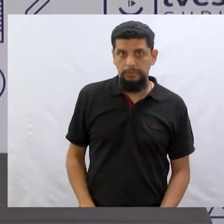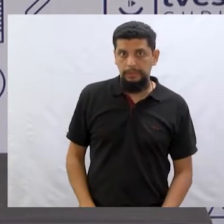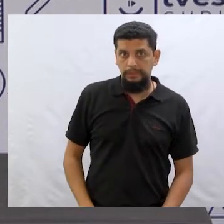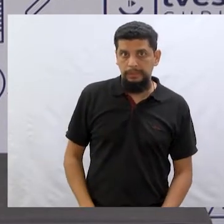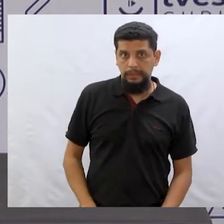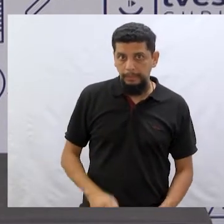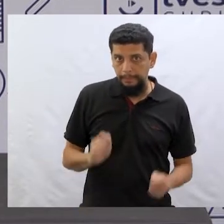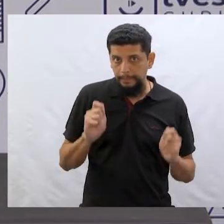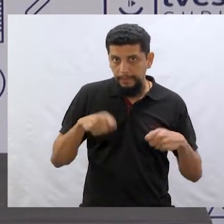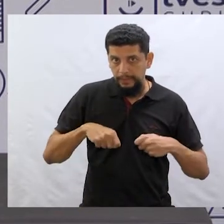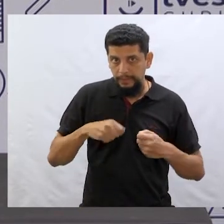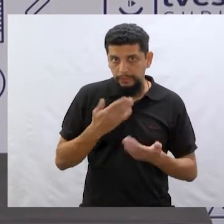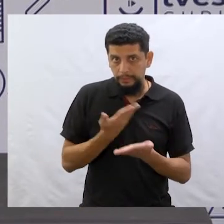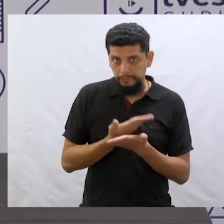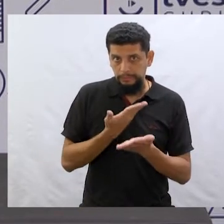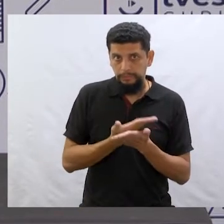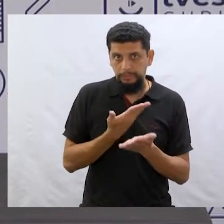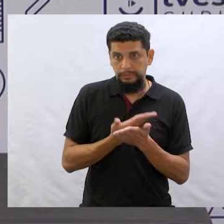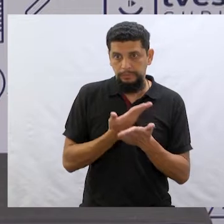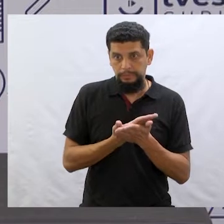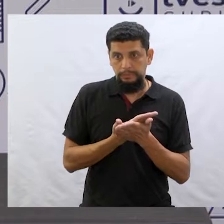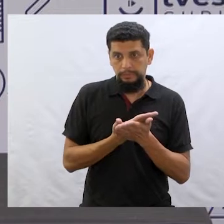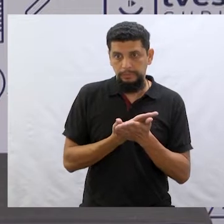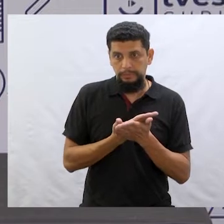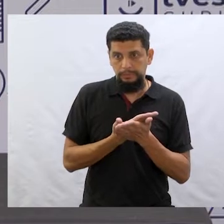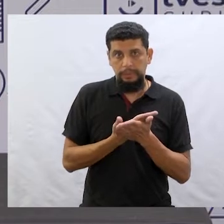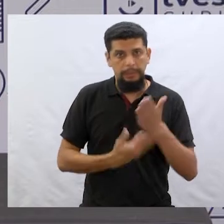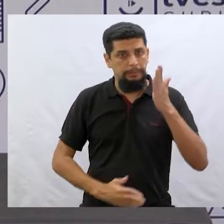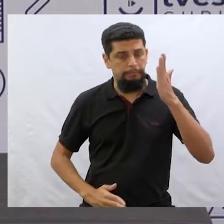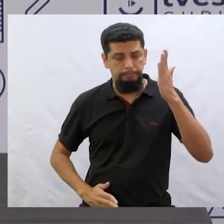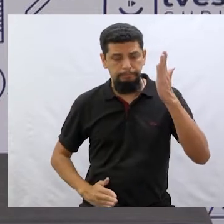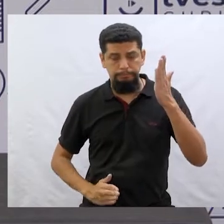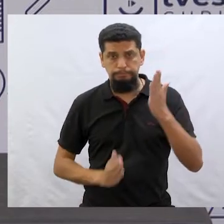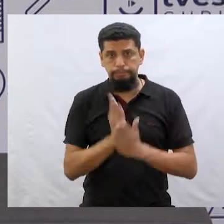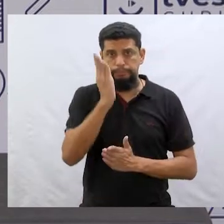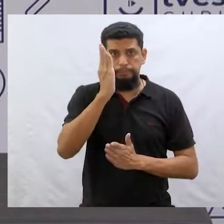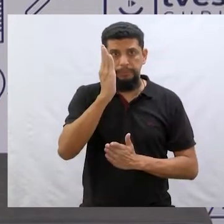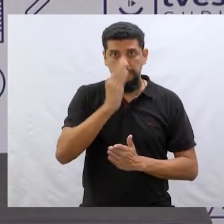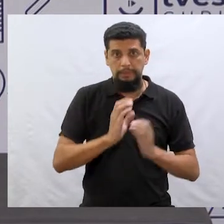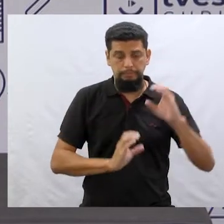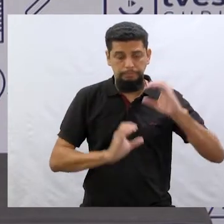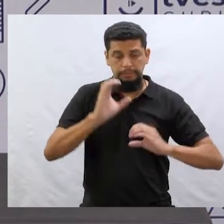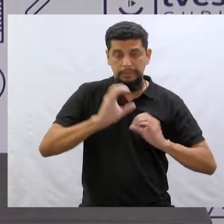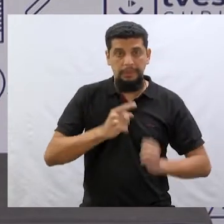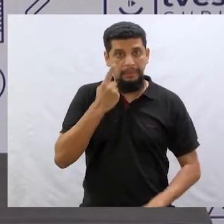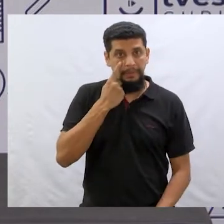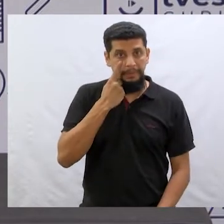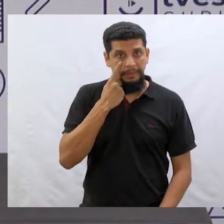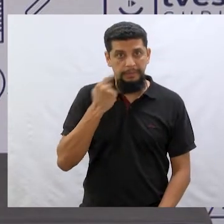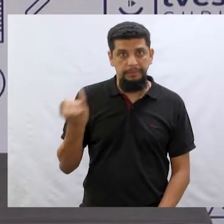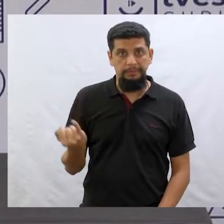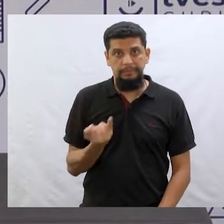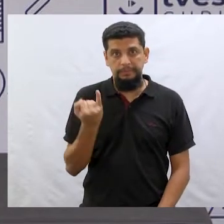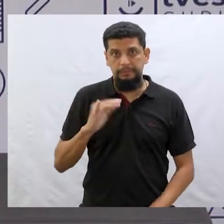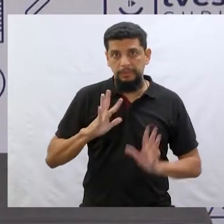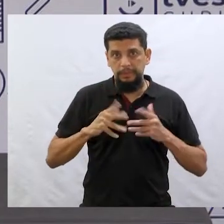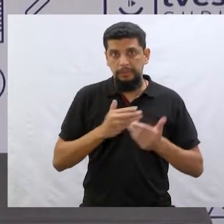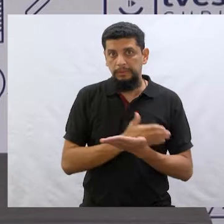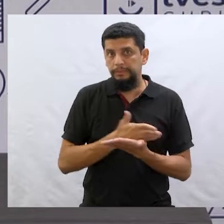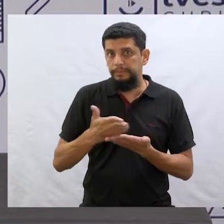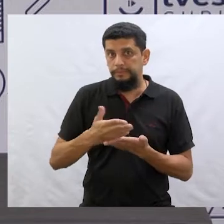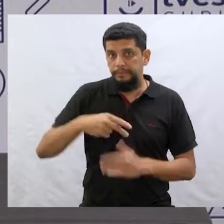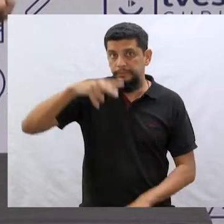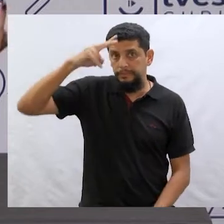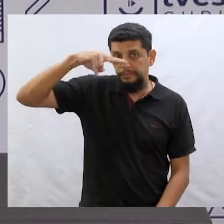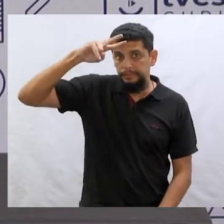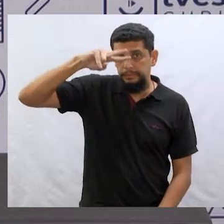para poder estudar no Ensino Médio, ele passou em primeiro lugar. E olha que importante, tudo começou com a